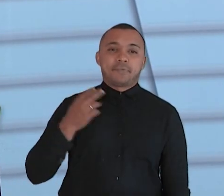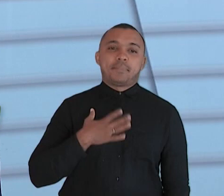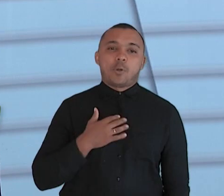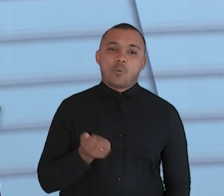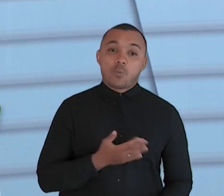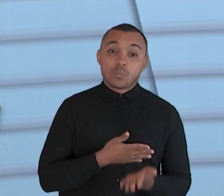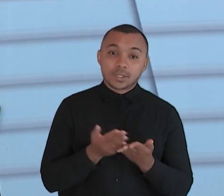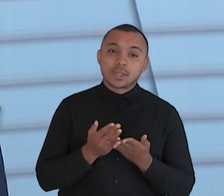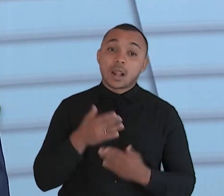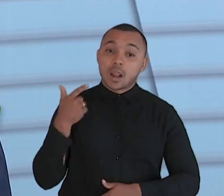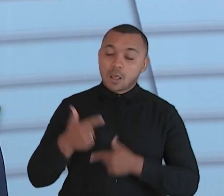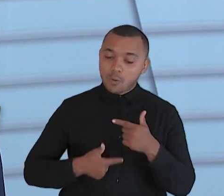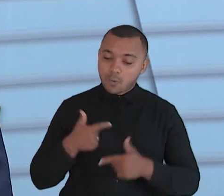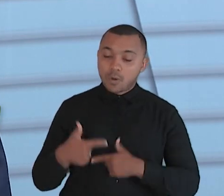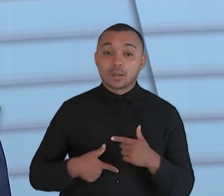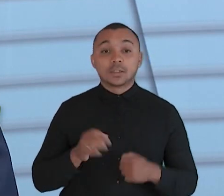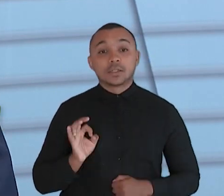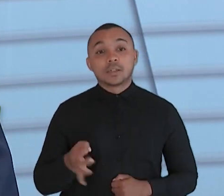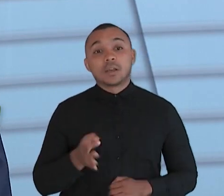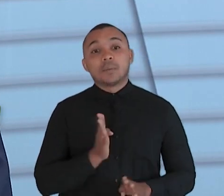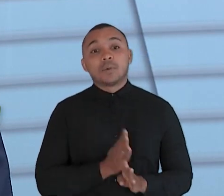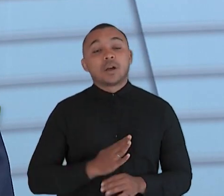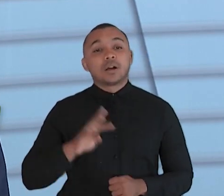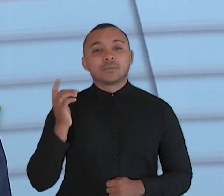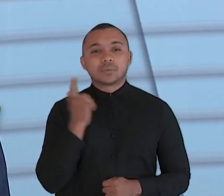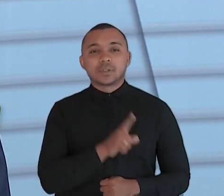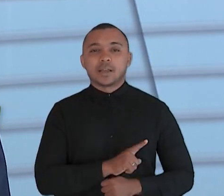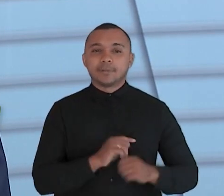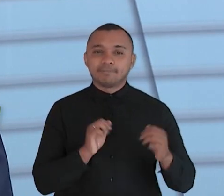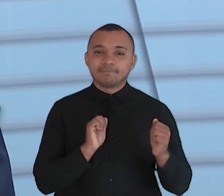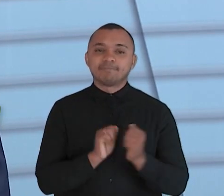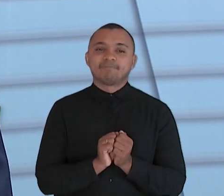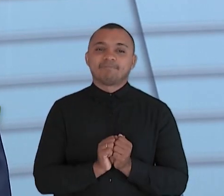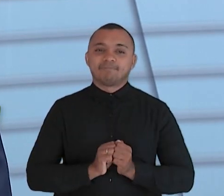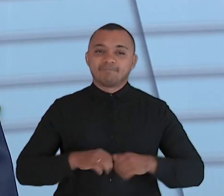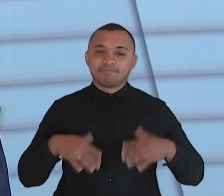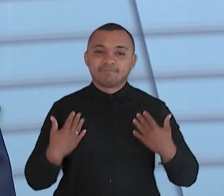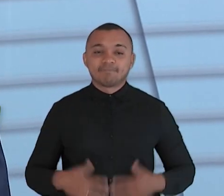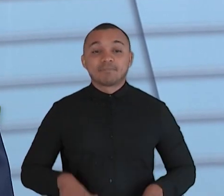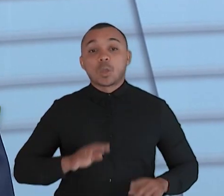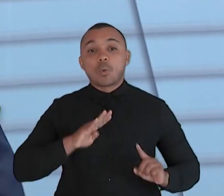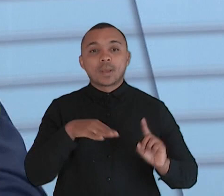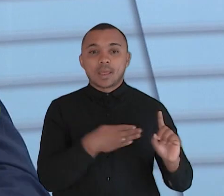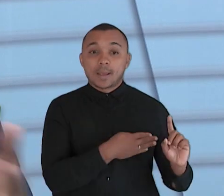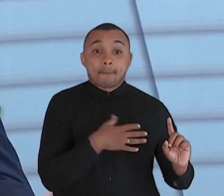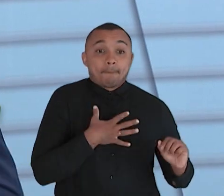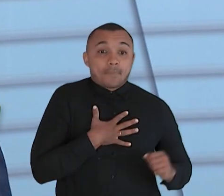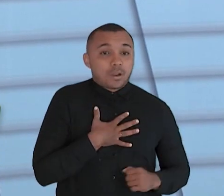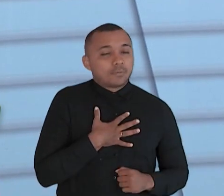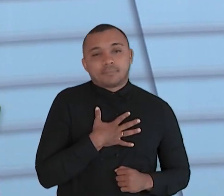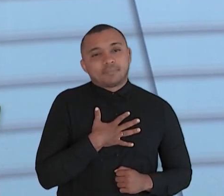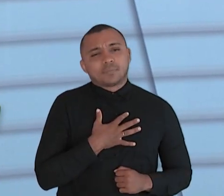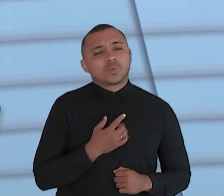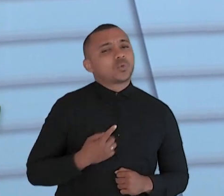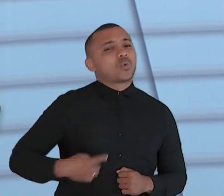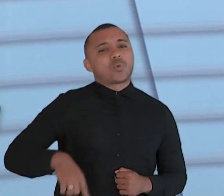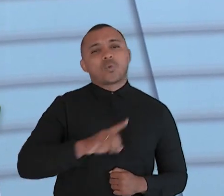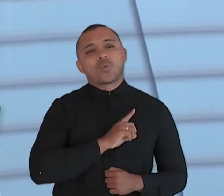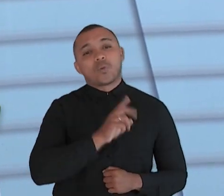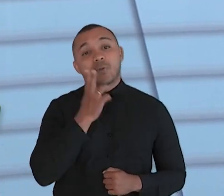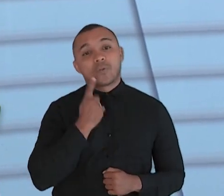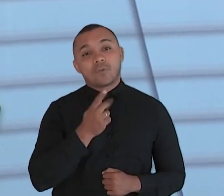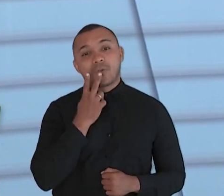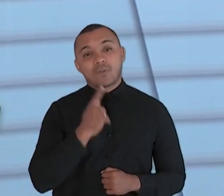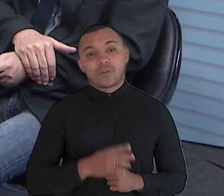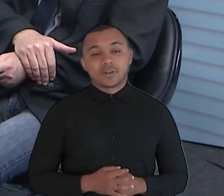nossa luta esse nosso trabalho para que a gente possa lá celebrar junto que essa homenagem ela não é minha ela é de todo todo fortalecimento eu